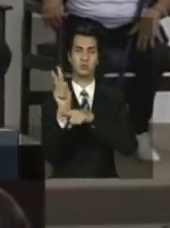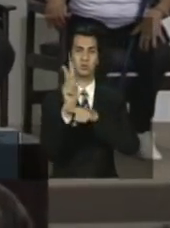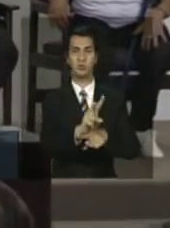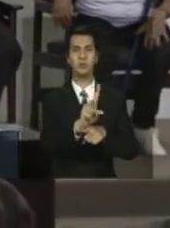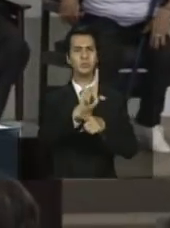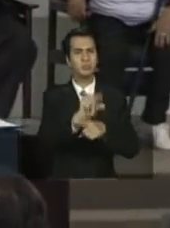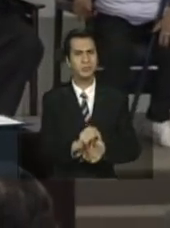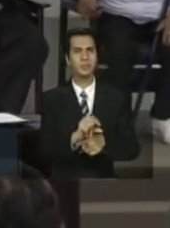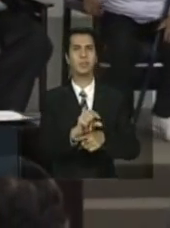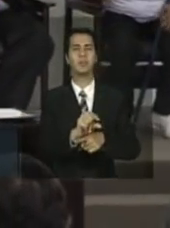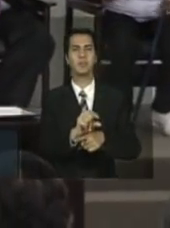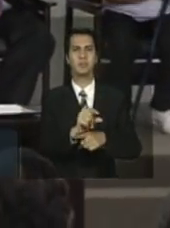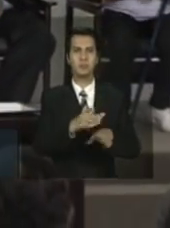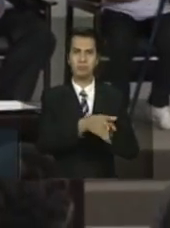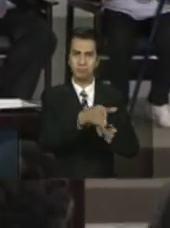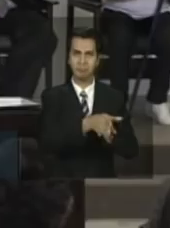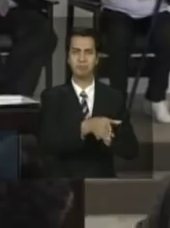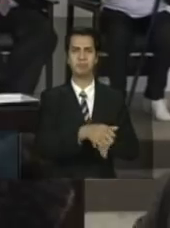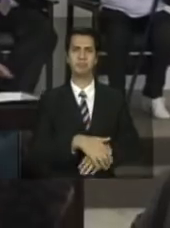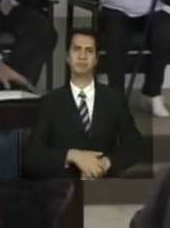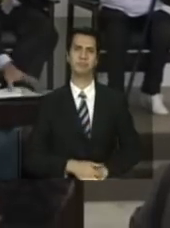microcrédito produtivo orientado.